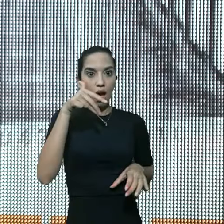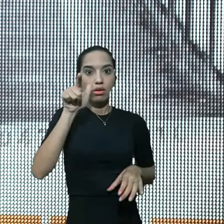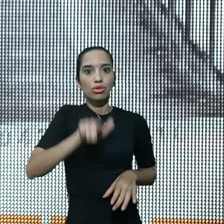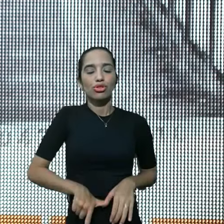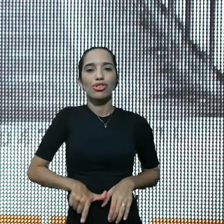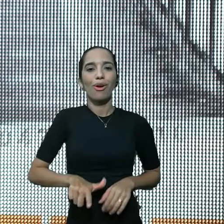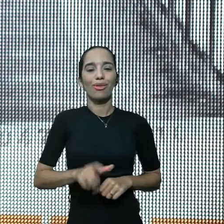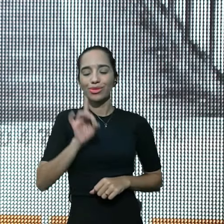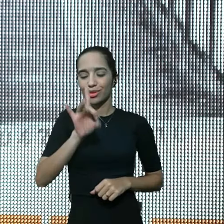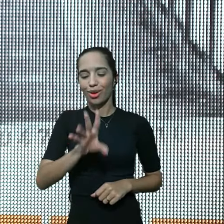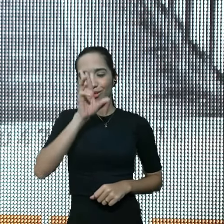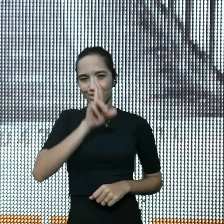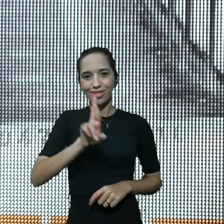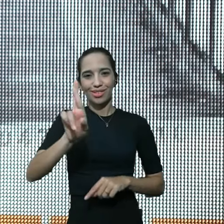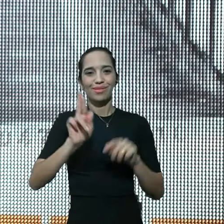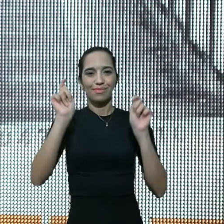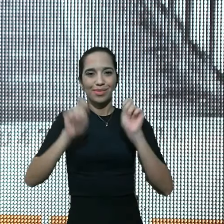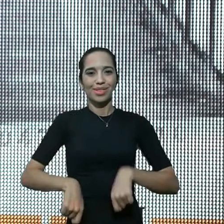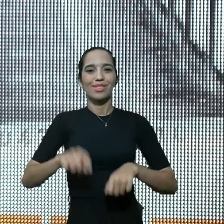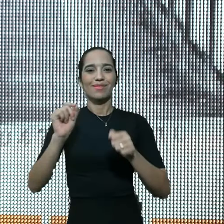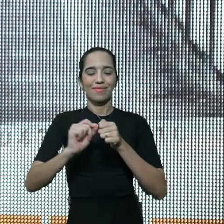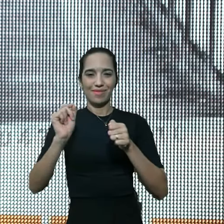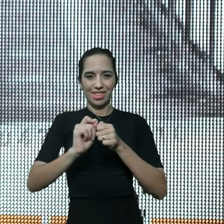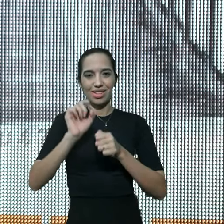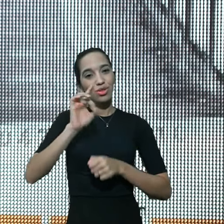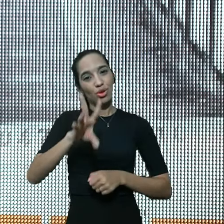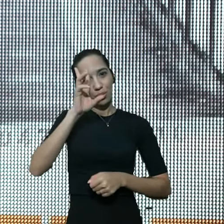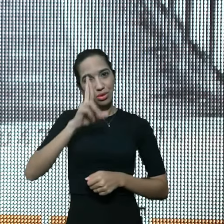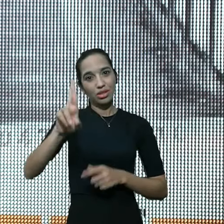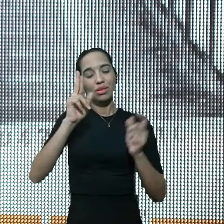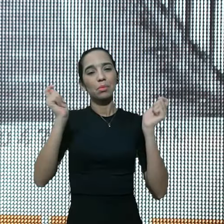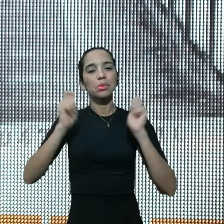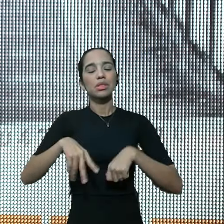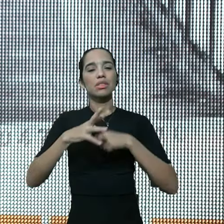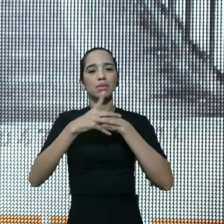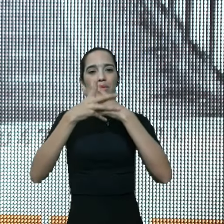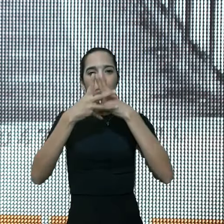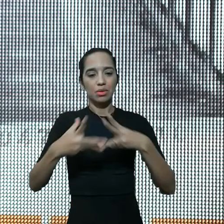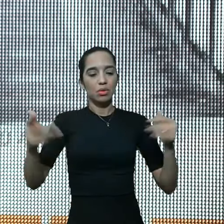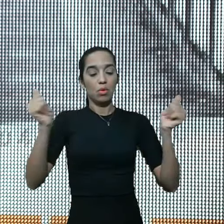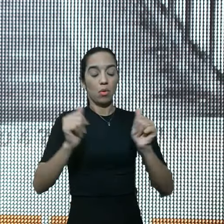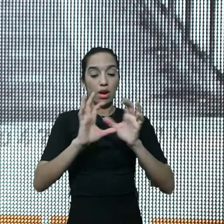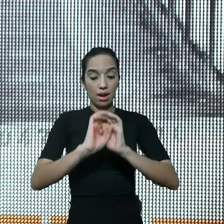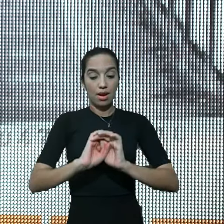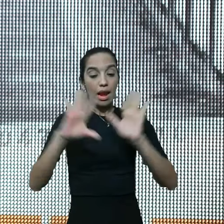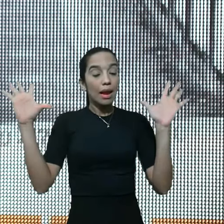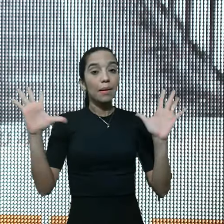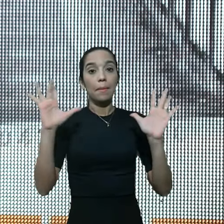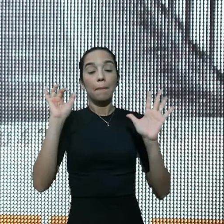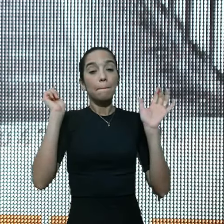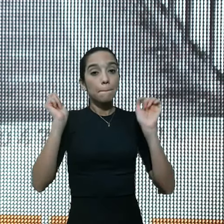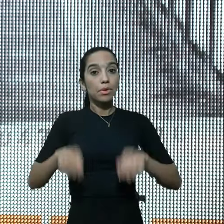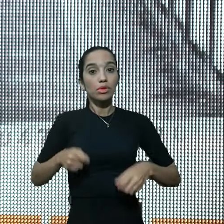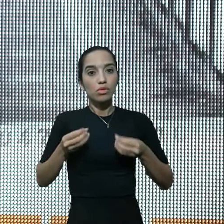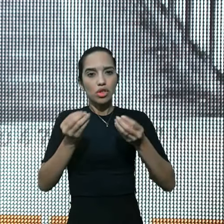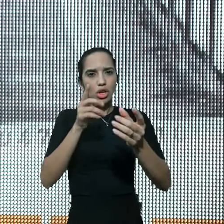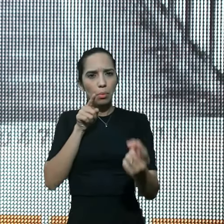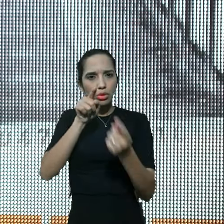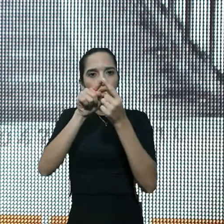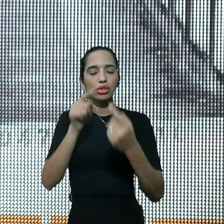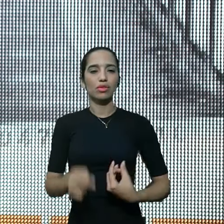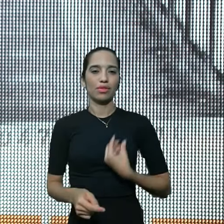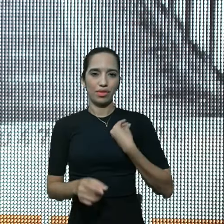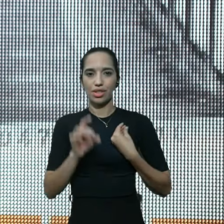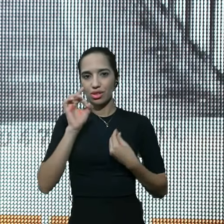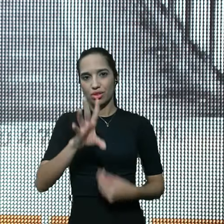fazer, só o Senhor, pode curar, só o Senhor, pode libertar, só o Senhor, pode, te dar destino,